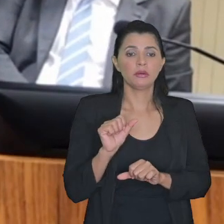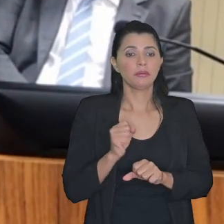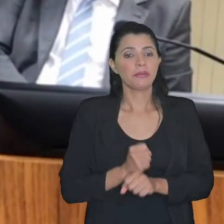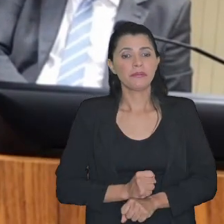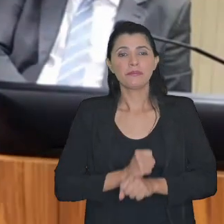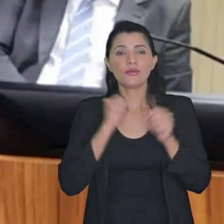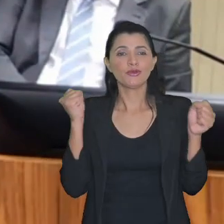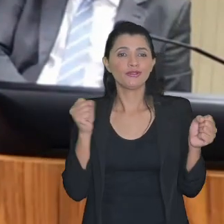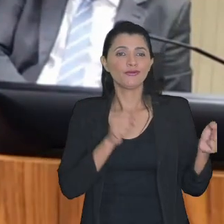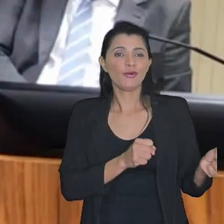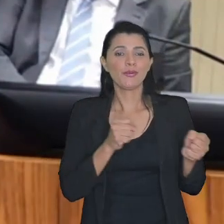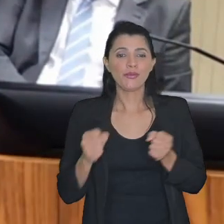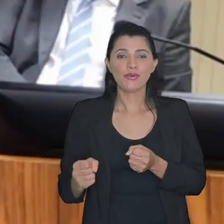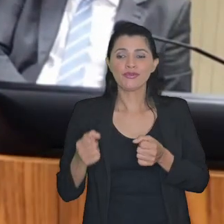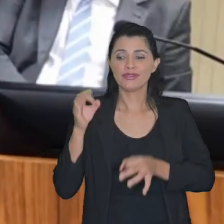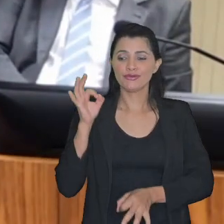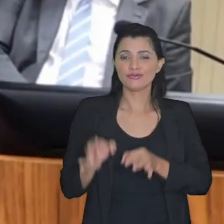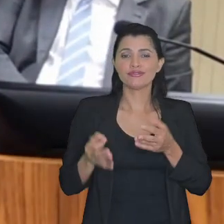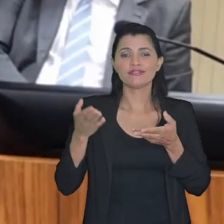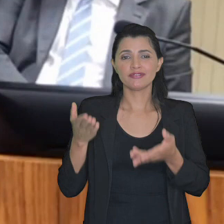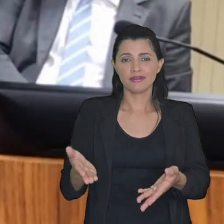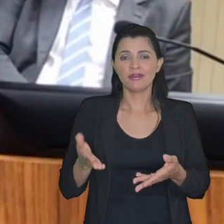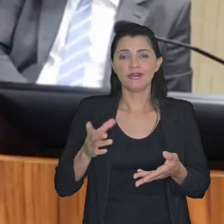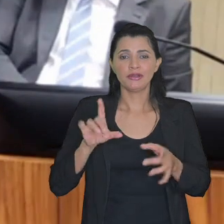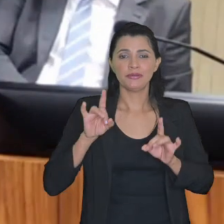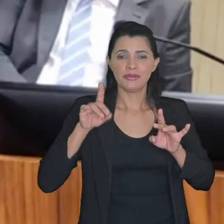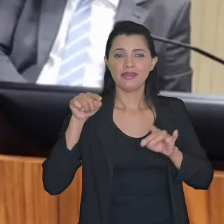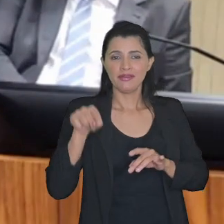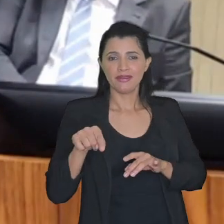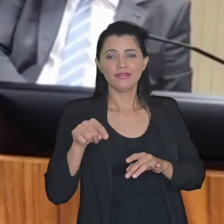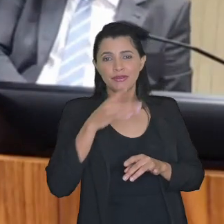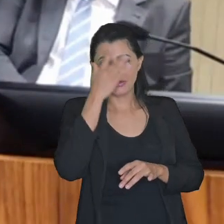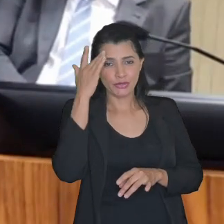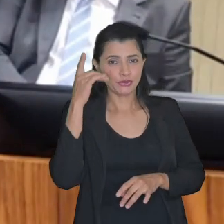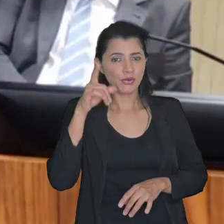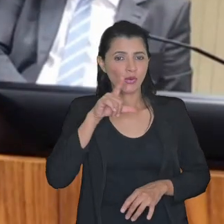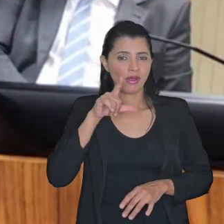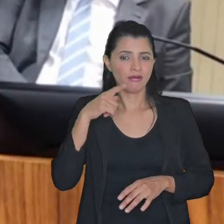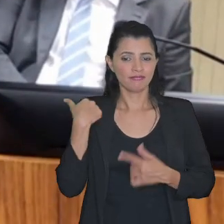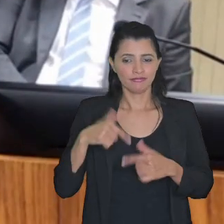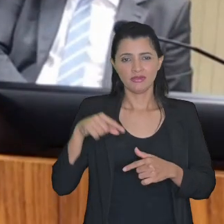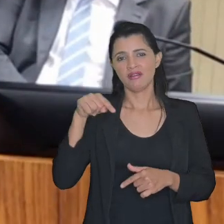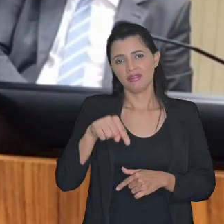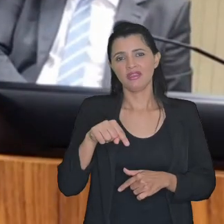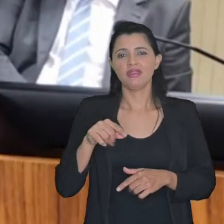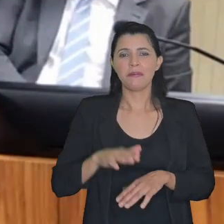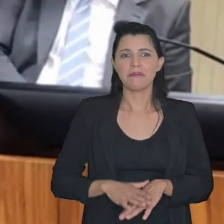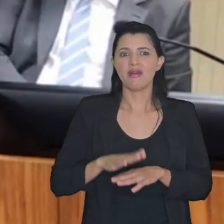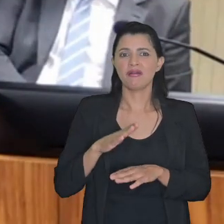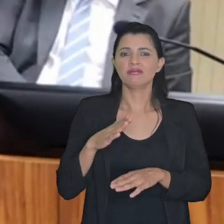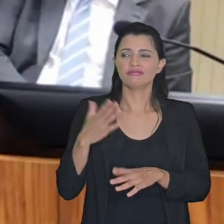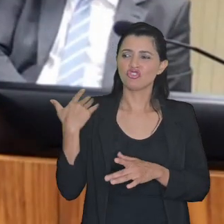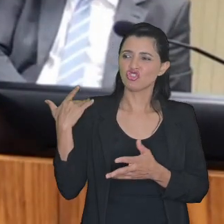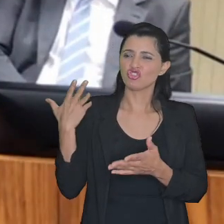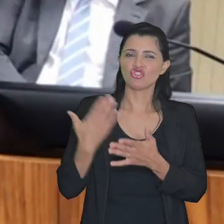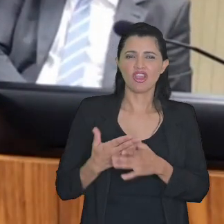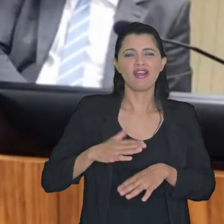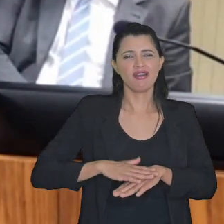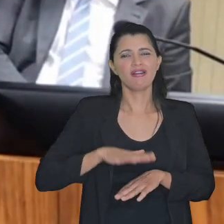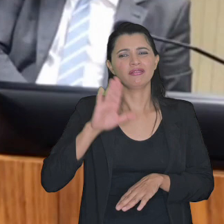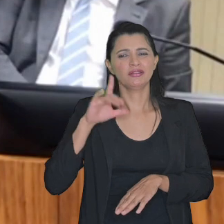possível que o poder judiciário especialmente aqueles que estão aqui há mais tempo